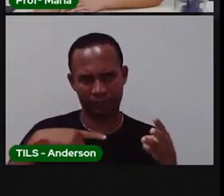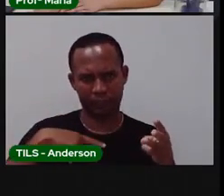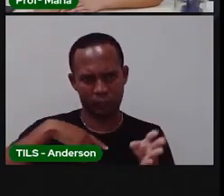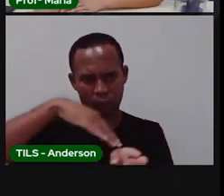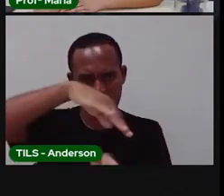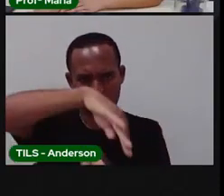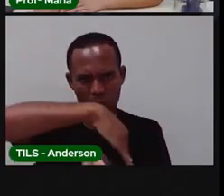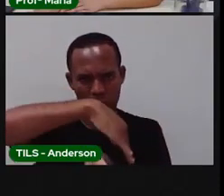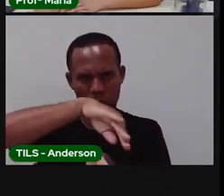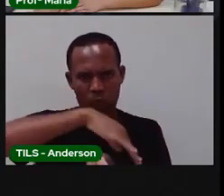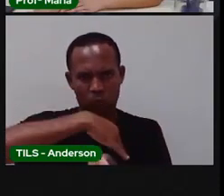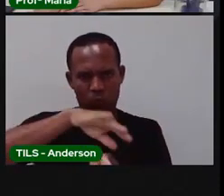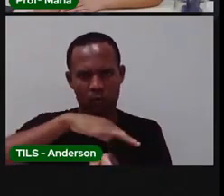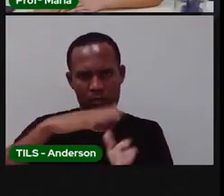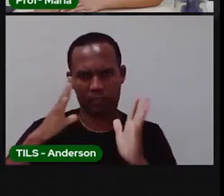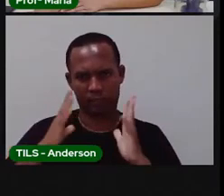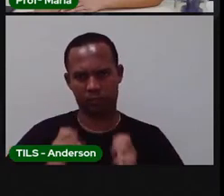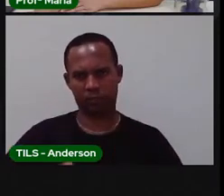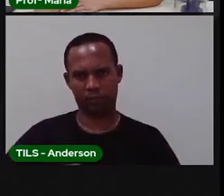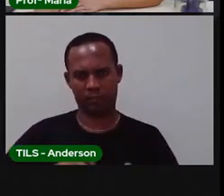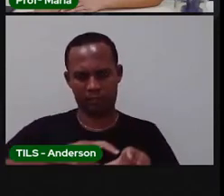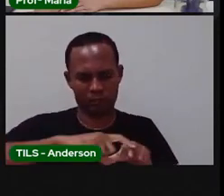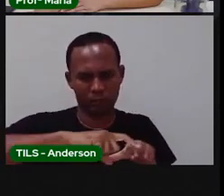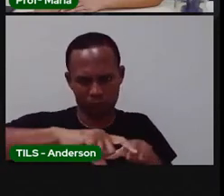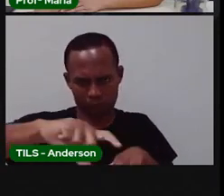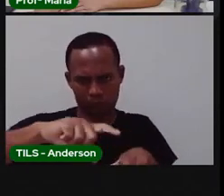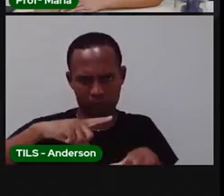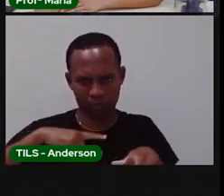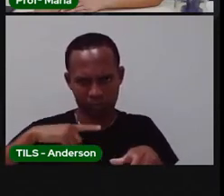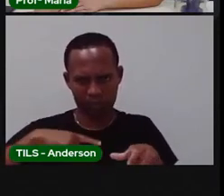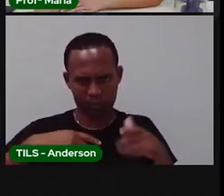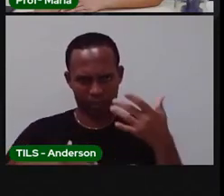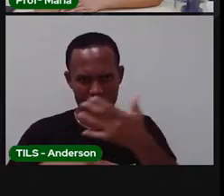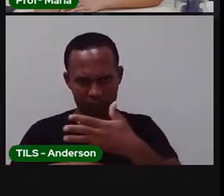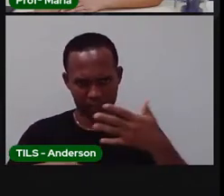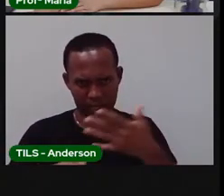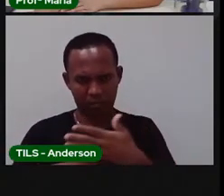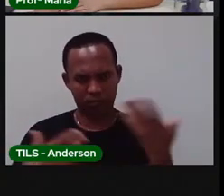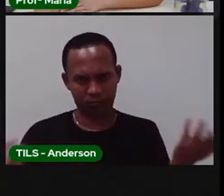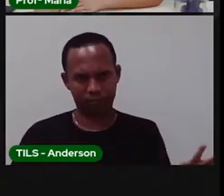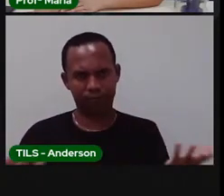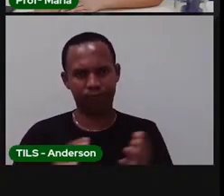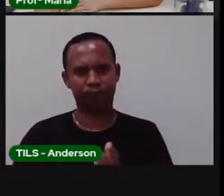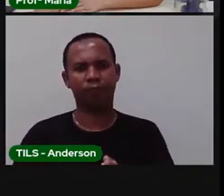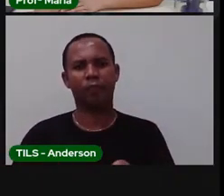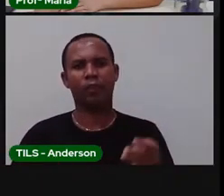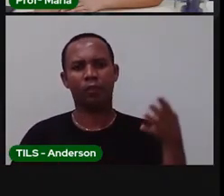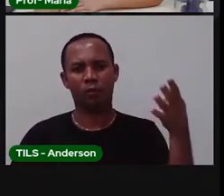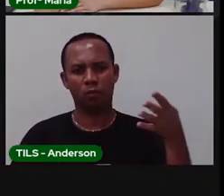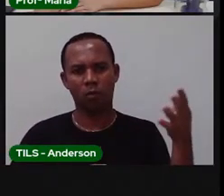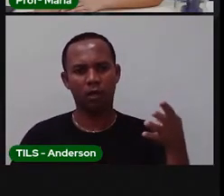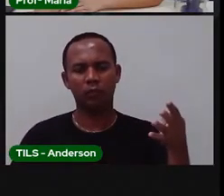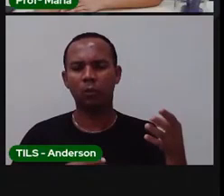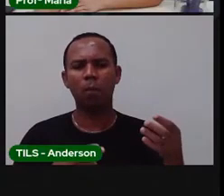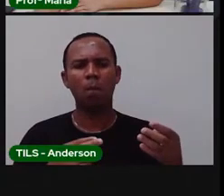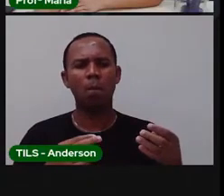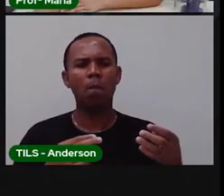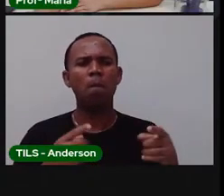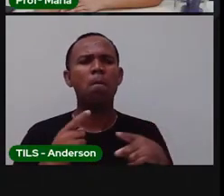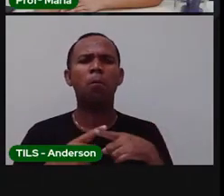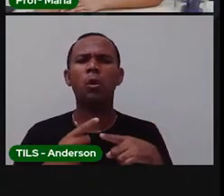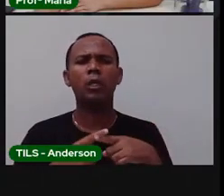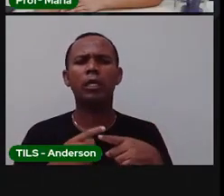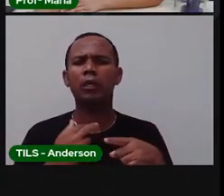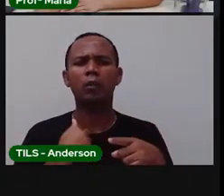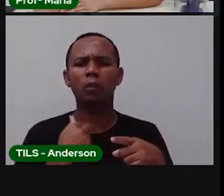nossa cidade por que que podemos consumir por que na verdade não podemos consumir água diretamente